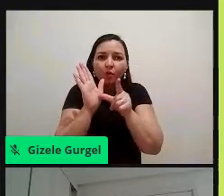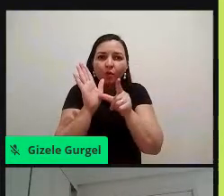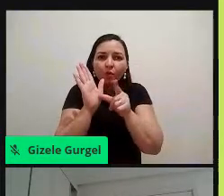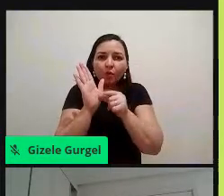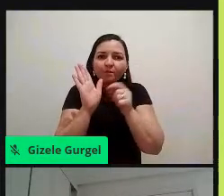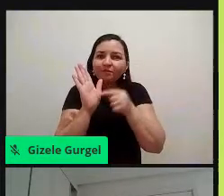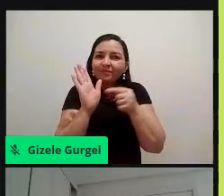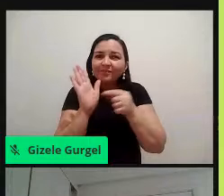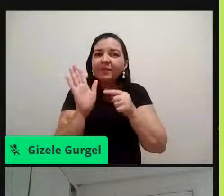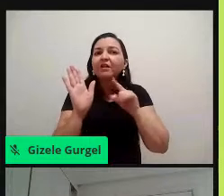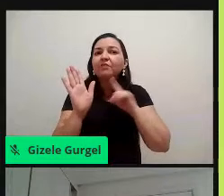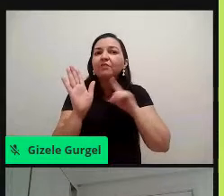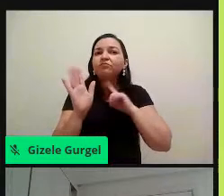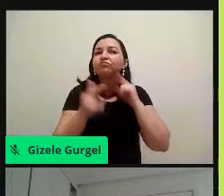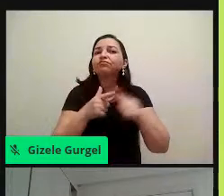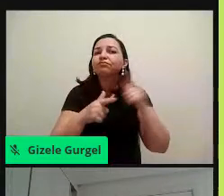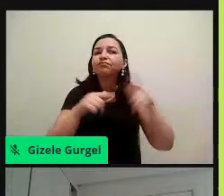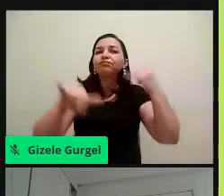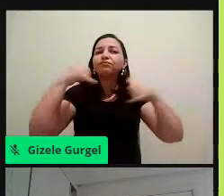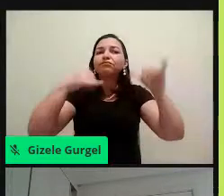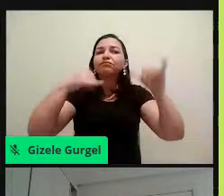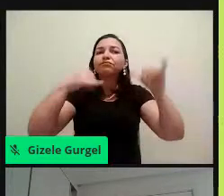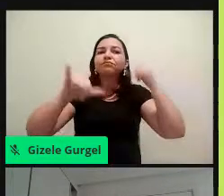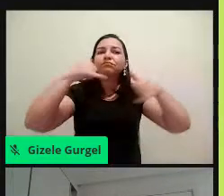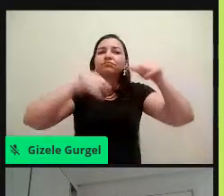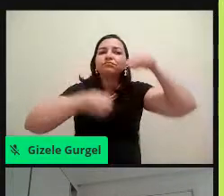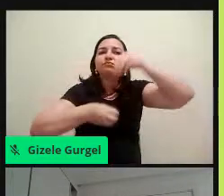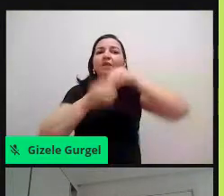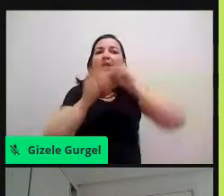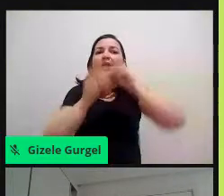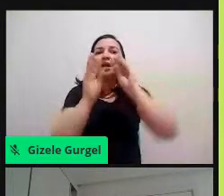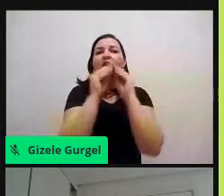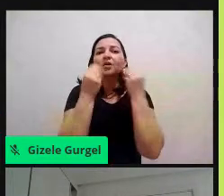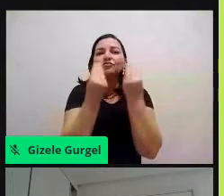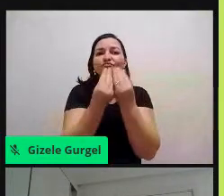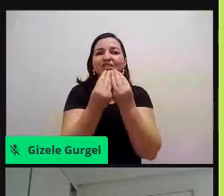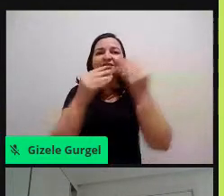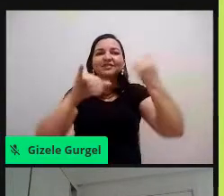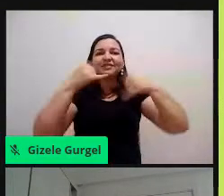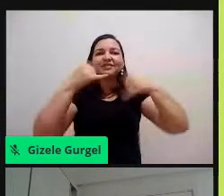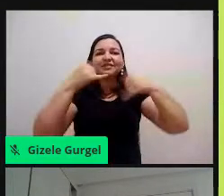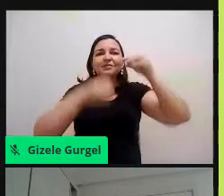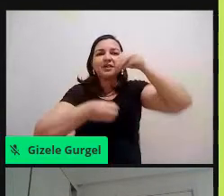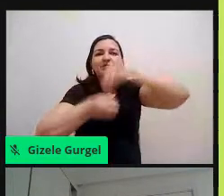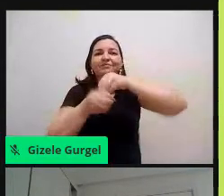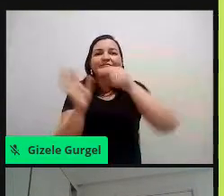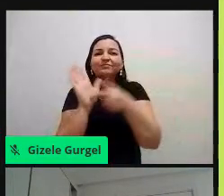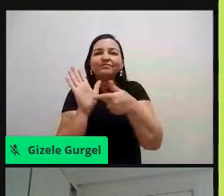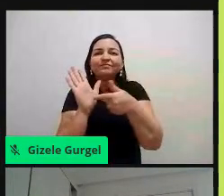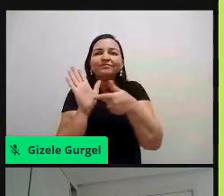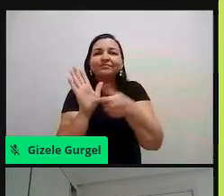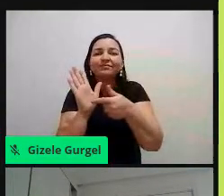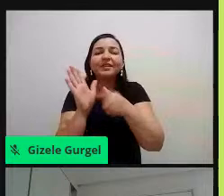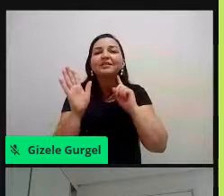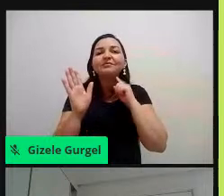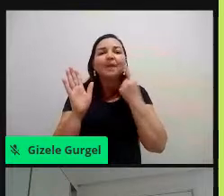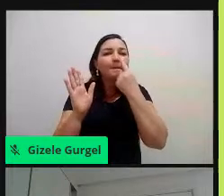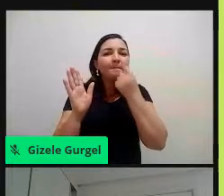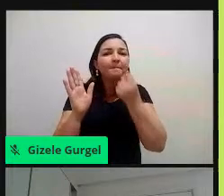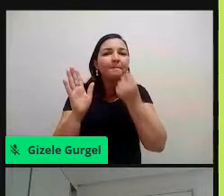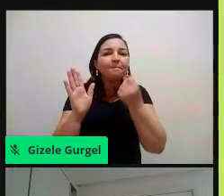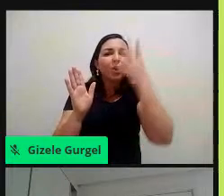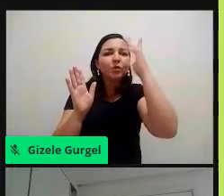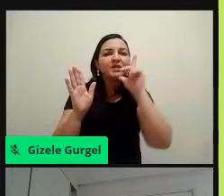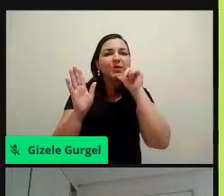toxinas, ficam várias substâncias químicas ali, que contaminam a água, né, então, para vocês terem a ideia,